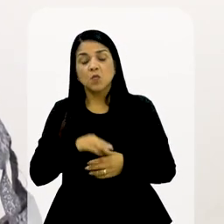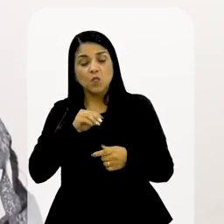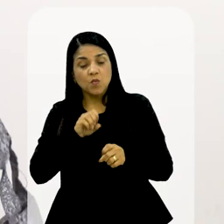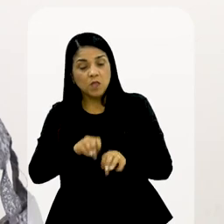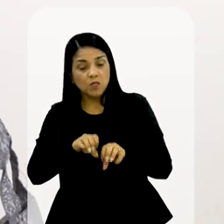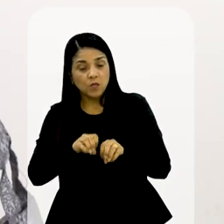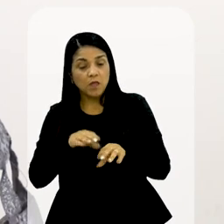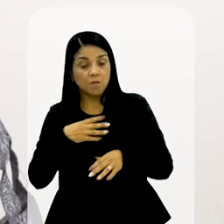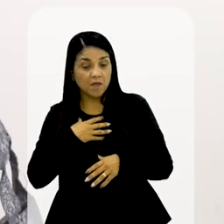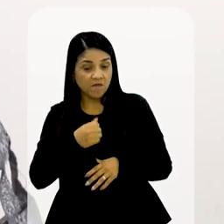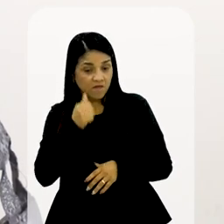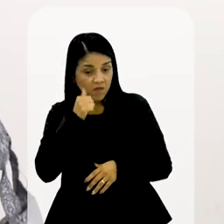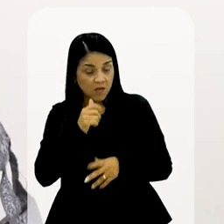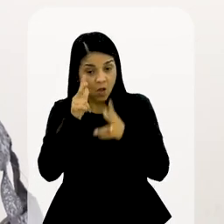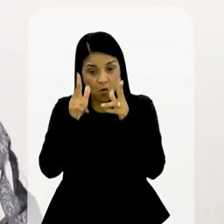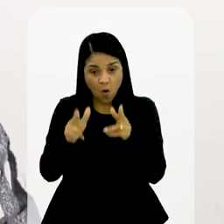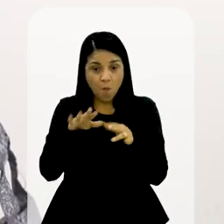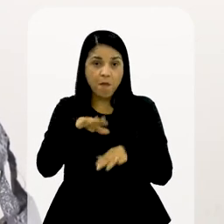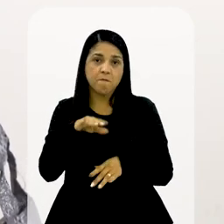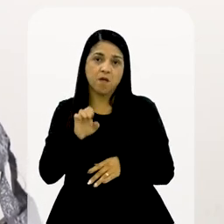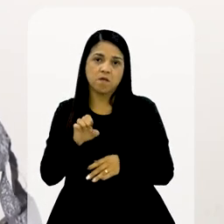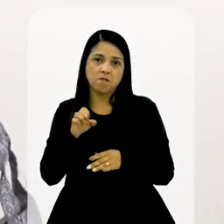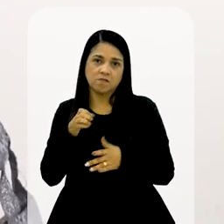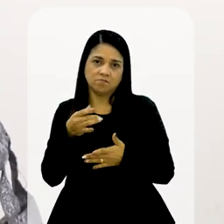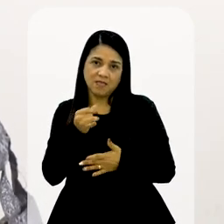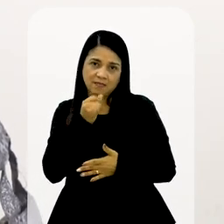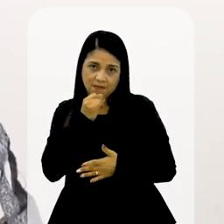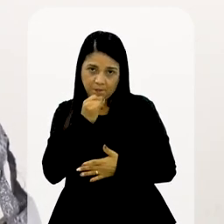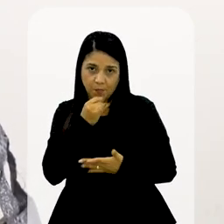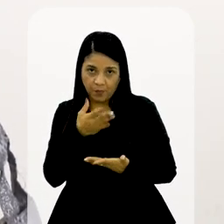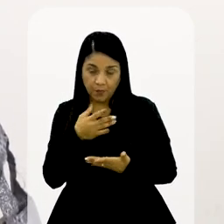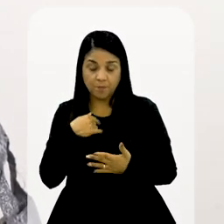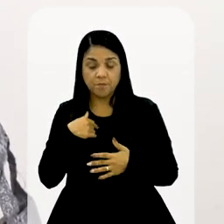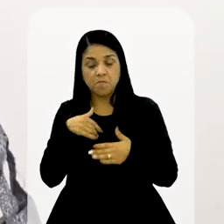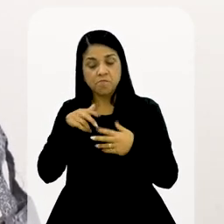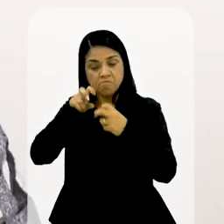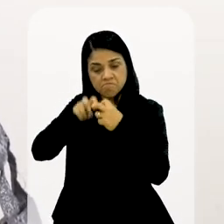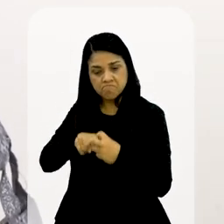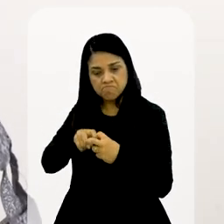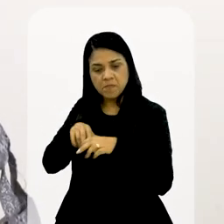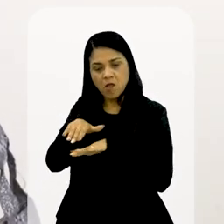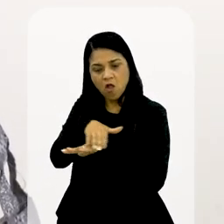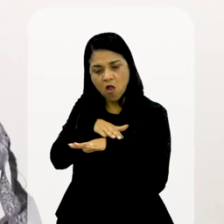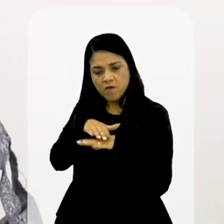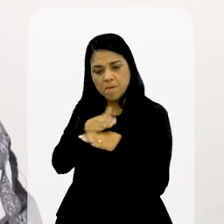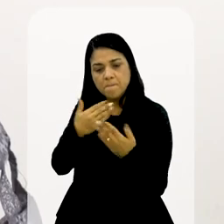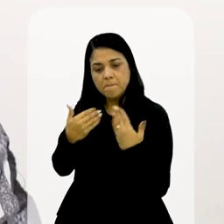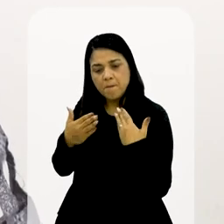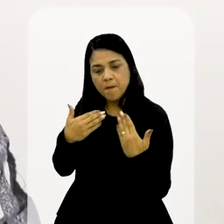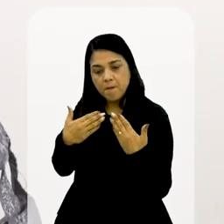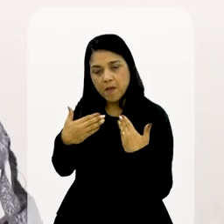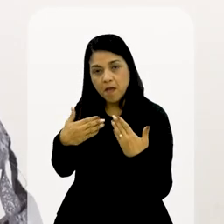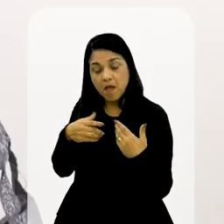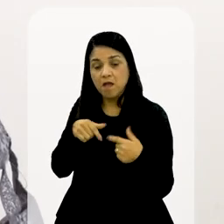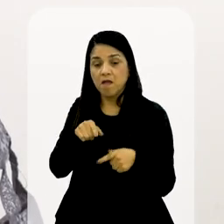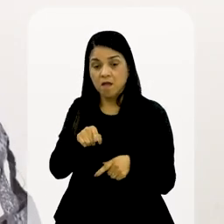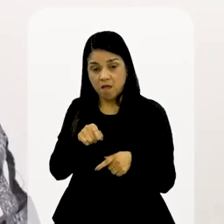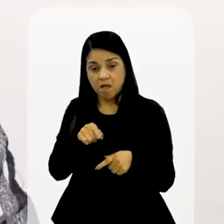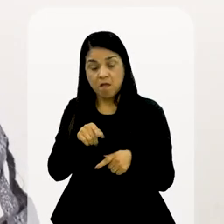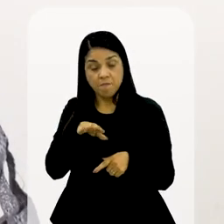Eu procurei educar a minha filha pelo exemplo que minha mãe me educou. Minha mãe me educava na conversa. Olha,